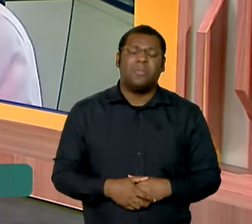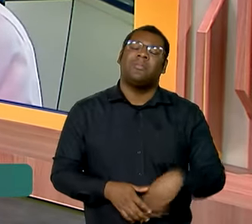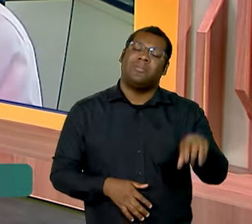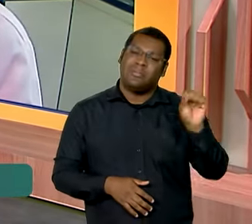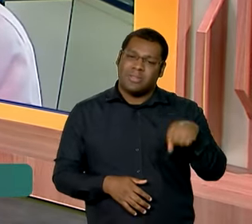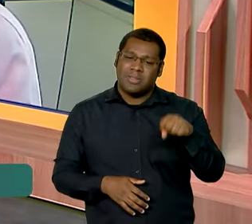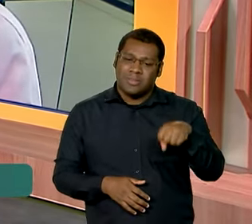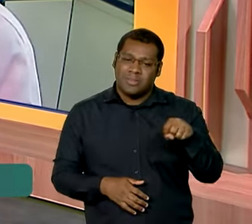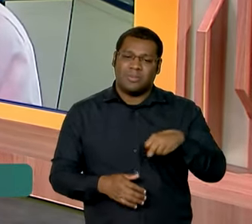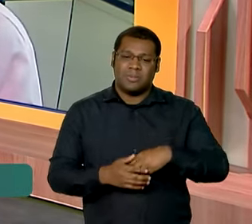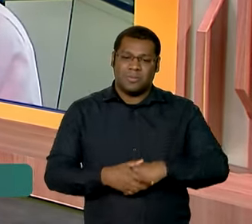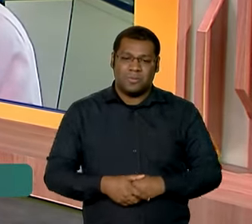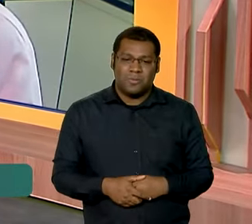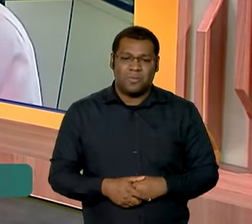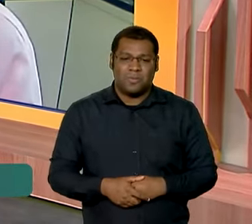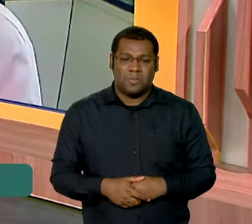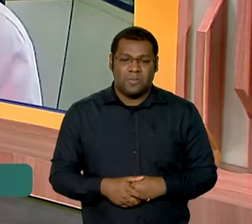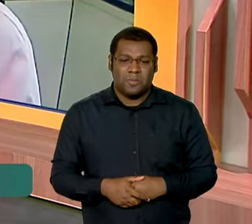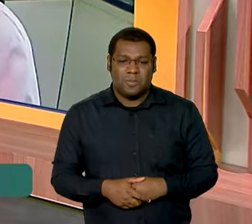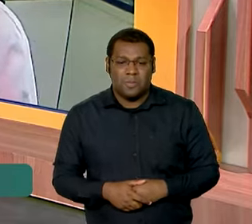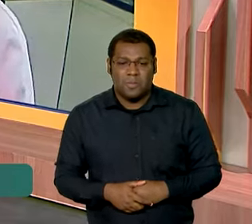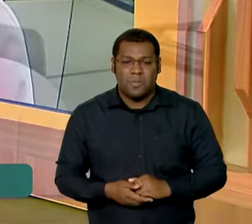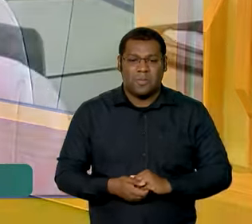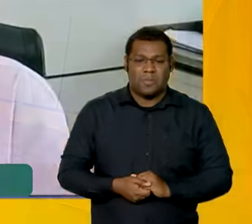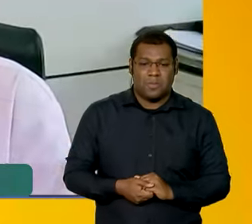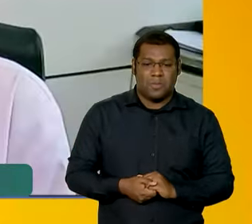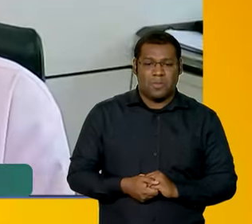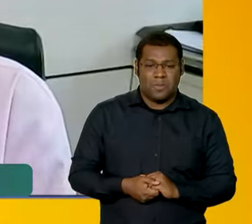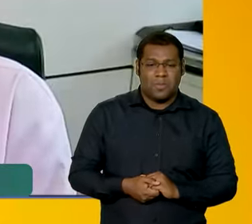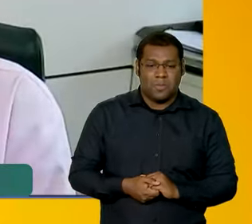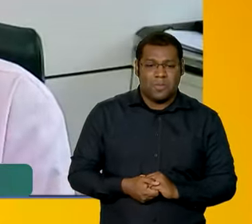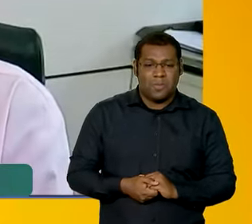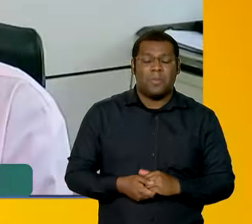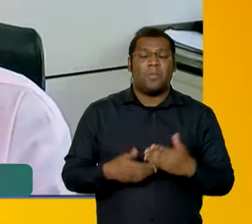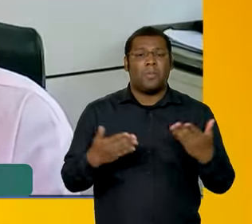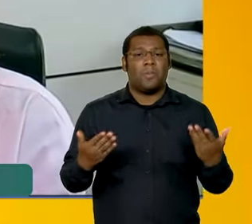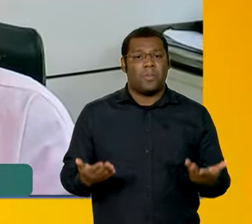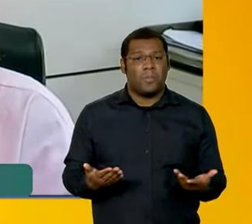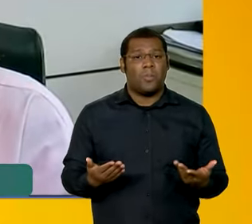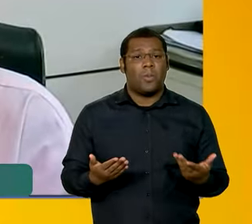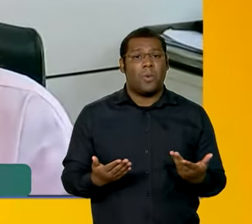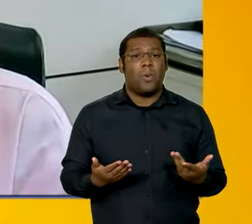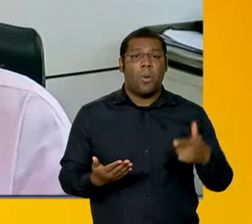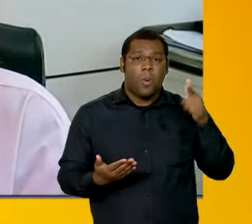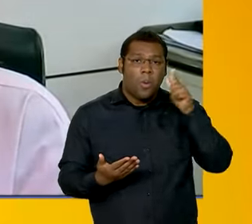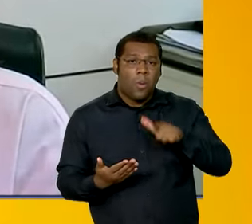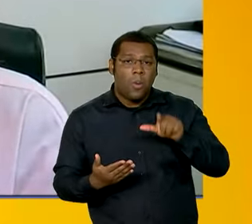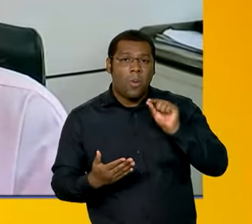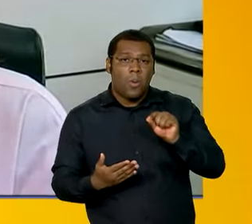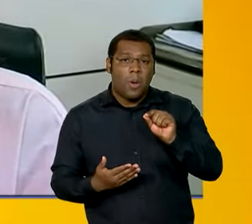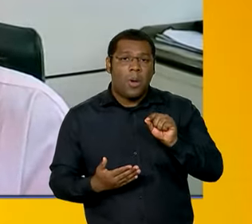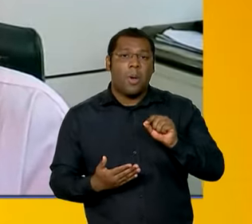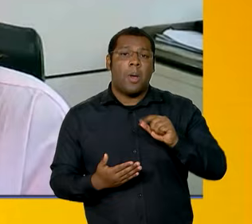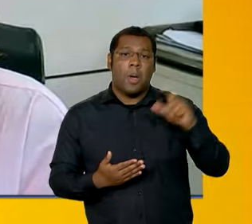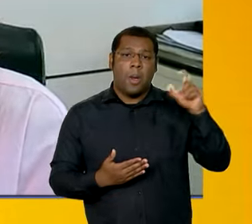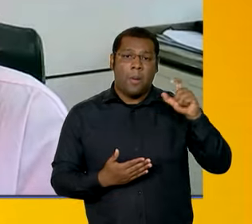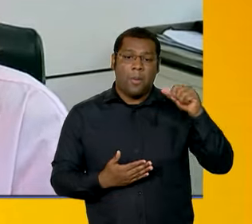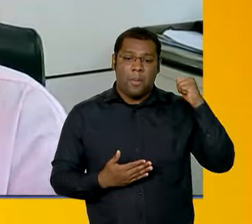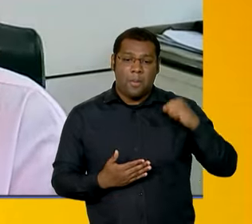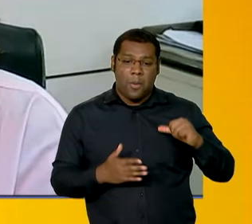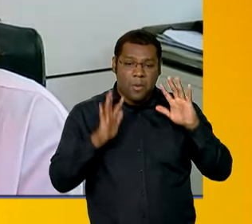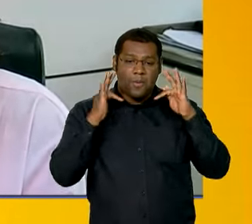comprova exatamente isso. E mais que isso, a gente está resgatando um desenho que era um desenho do Bolsa Família,